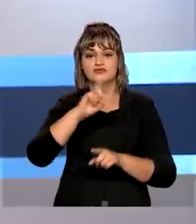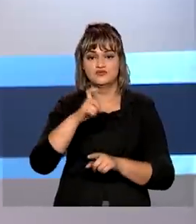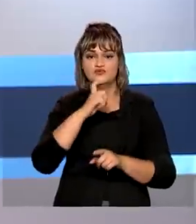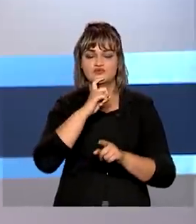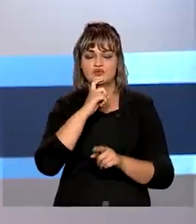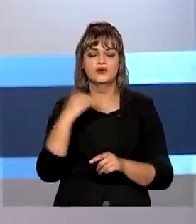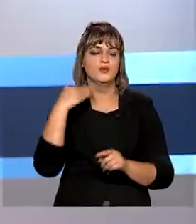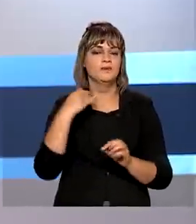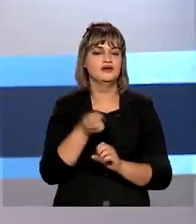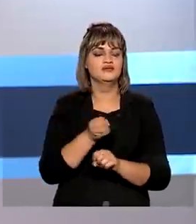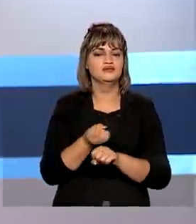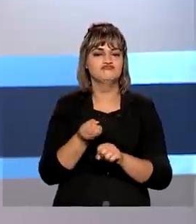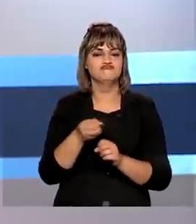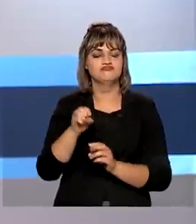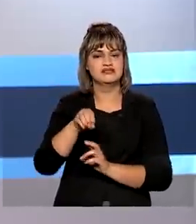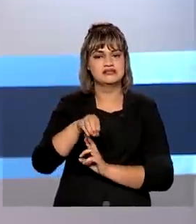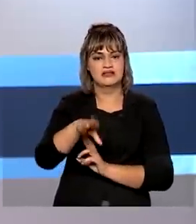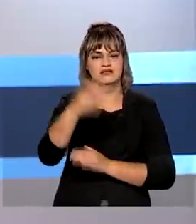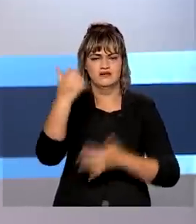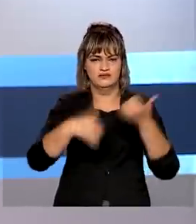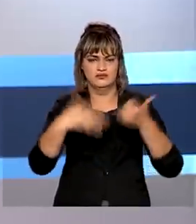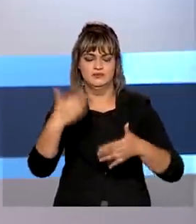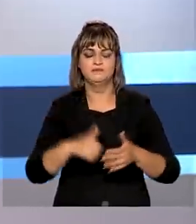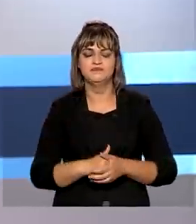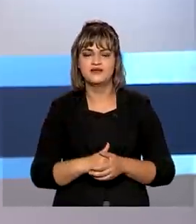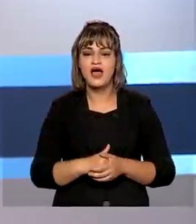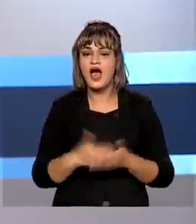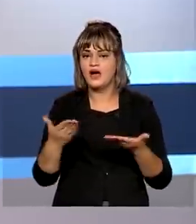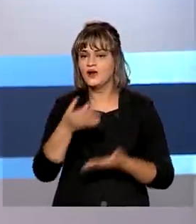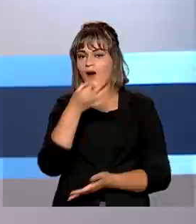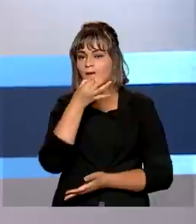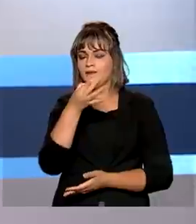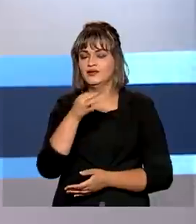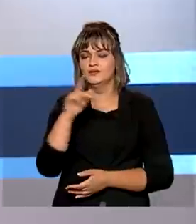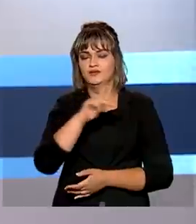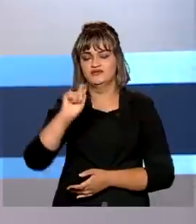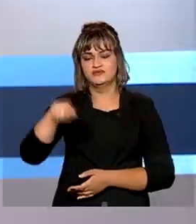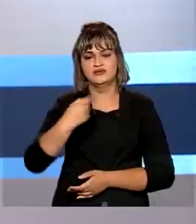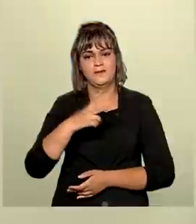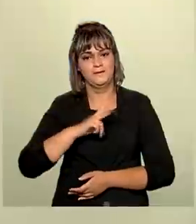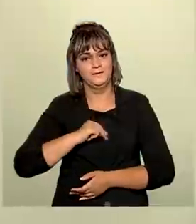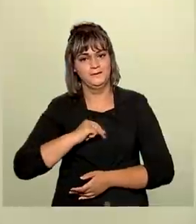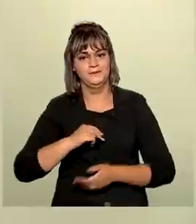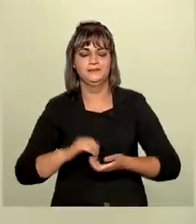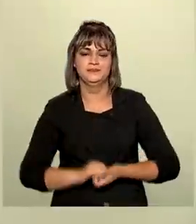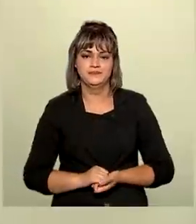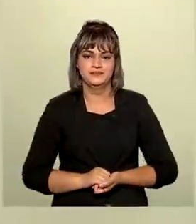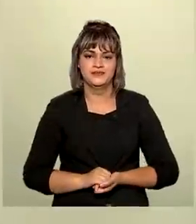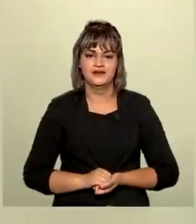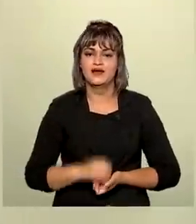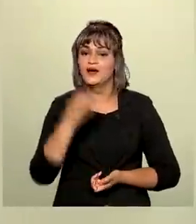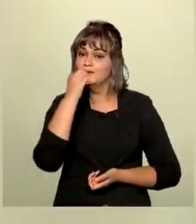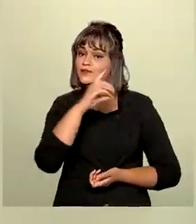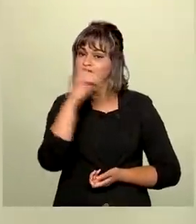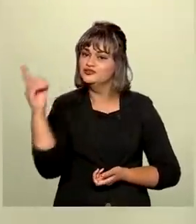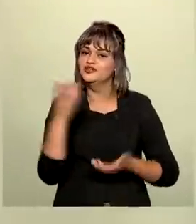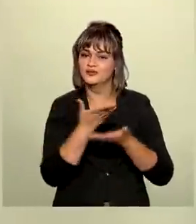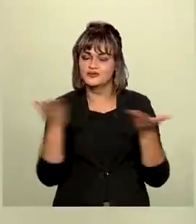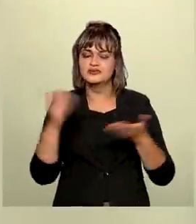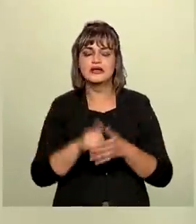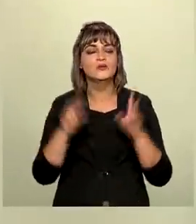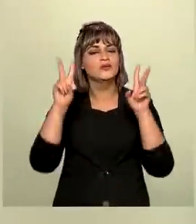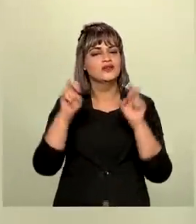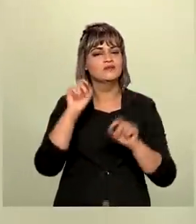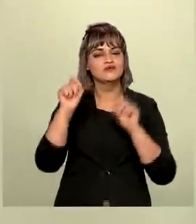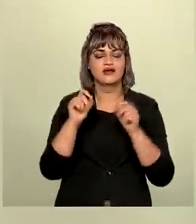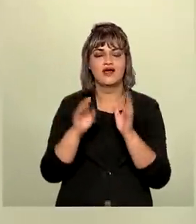Banco Central. Quem analisa é o comentarista aqui da TV Brasil, Ricardo Caldas. Bom dia, bom dia a todos. O nosso tema